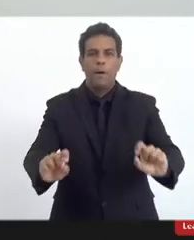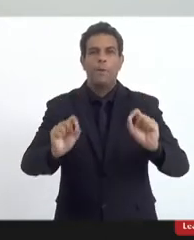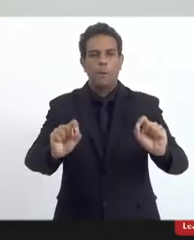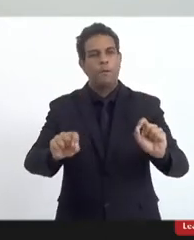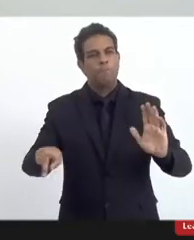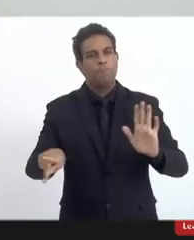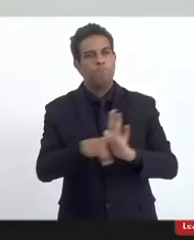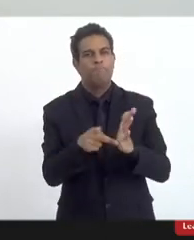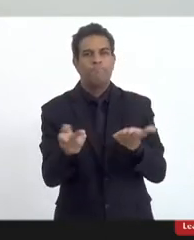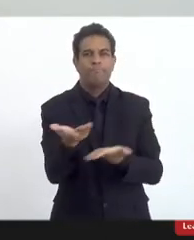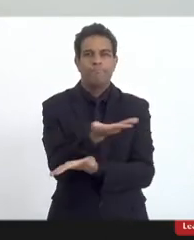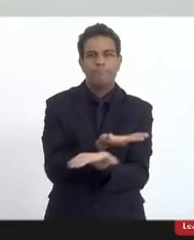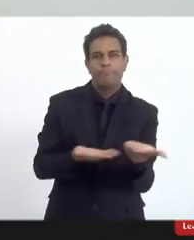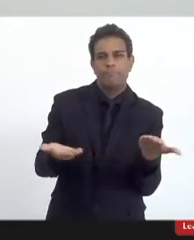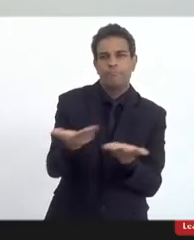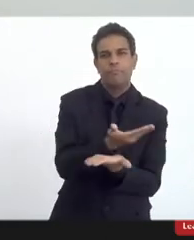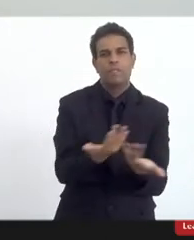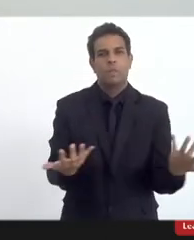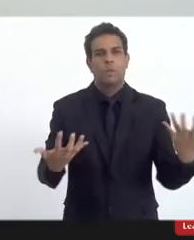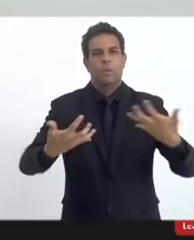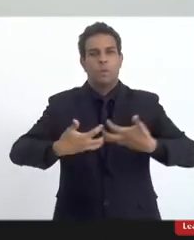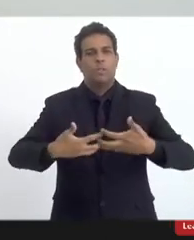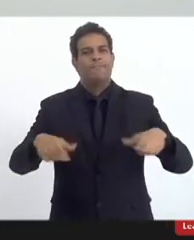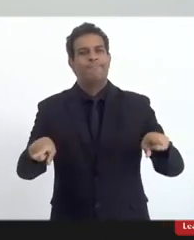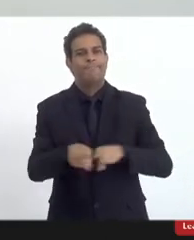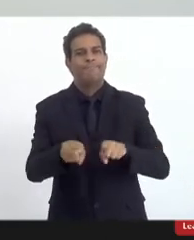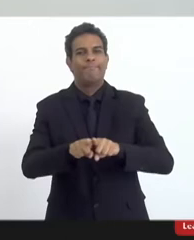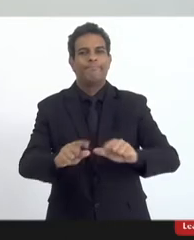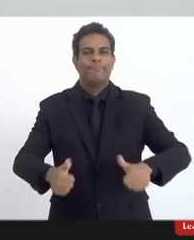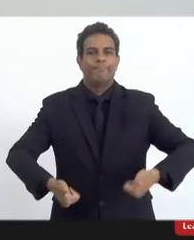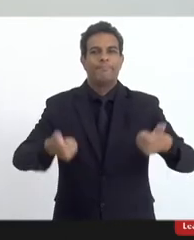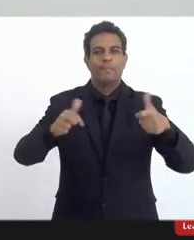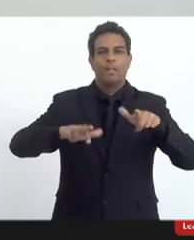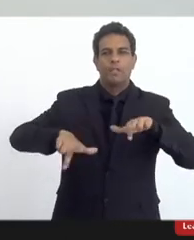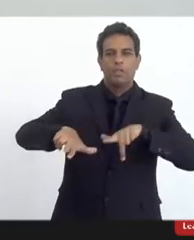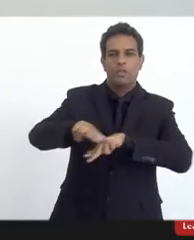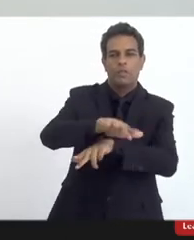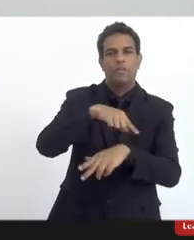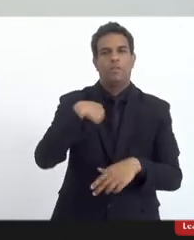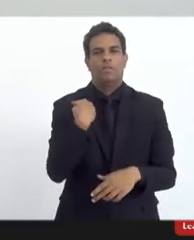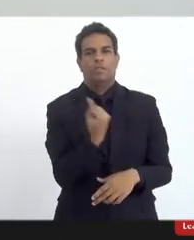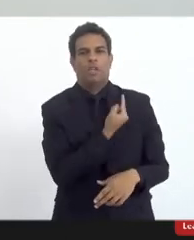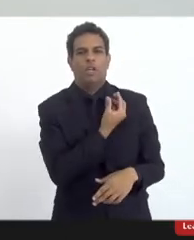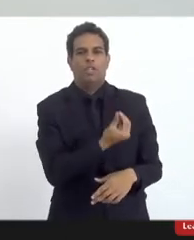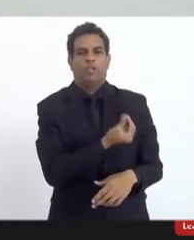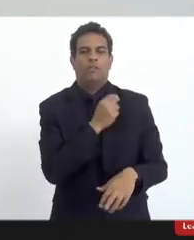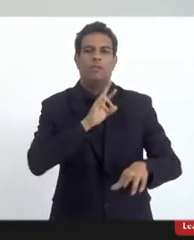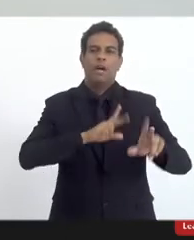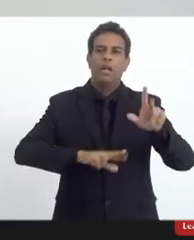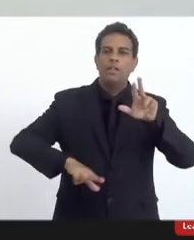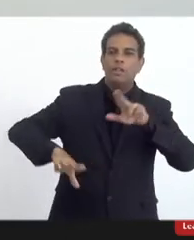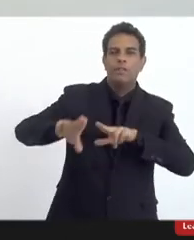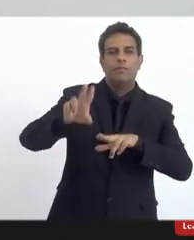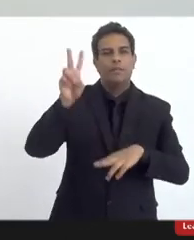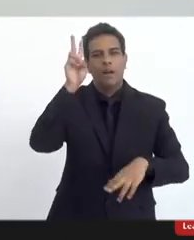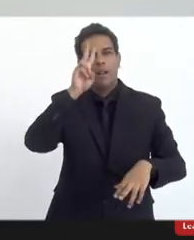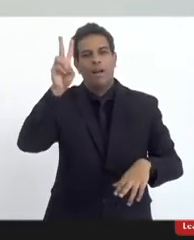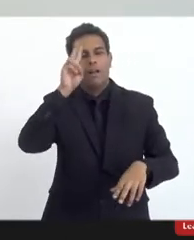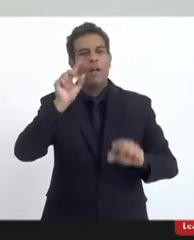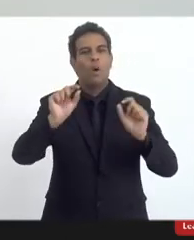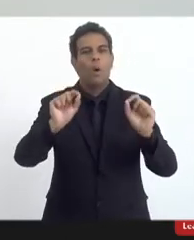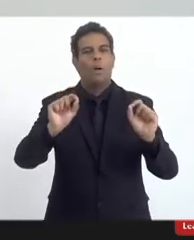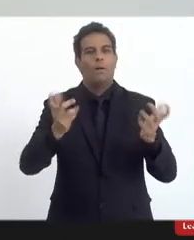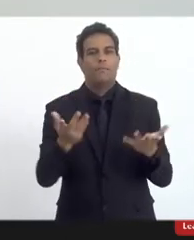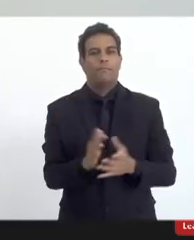do relacionamento com o outro, do relacionamento das diferenças, porque todos nós somos diferentes, né? Mamãe sempre ensinou a gente